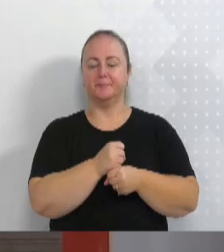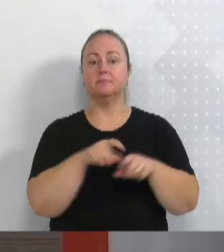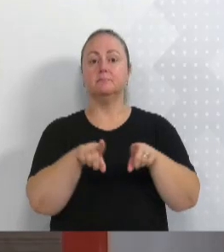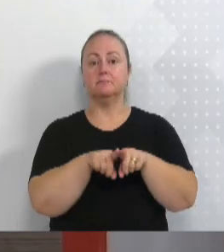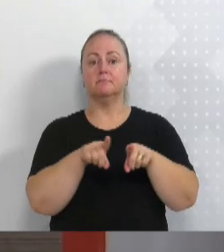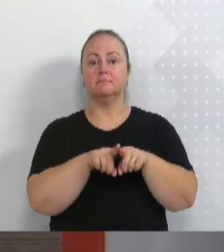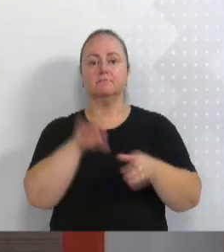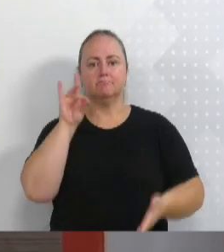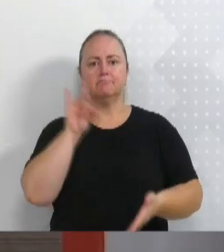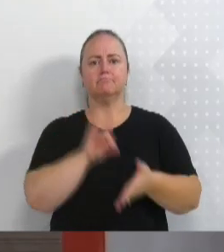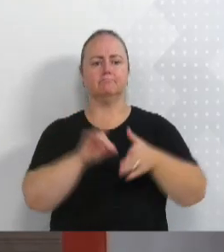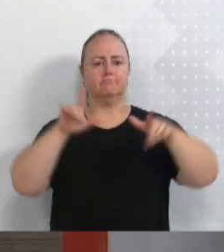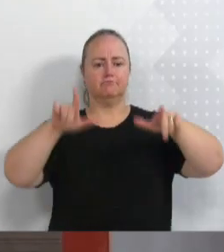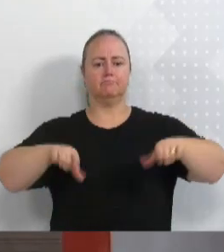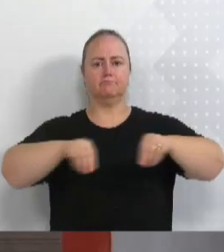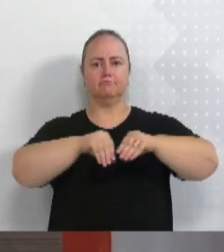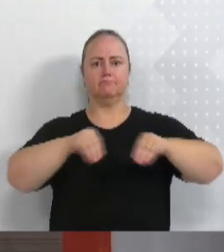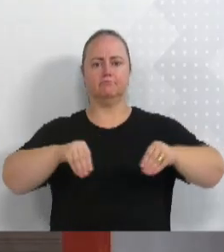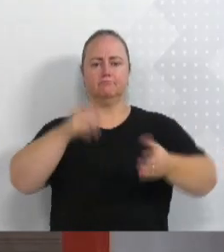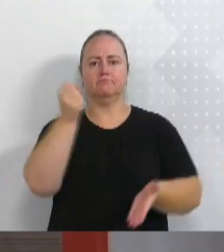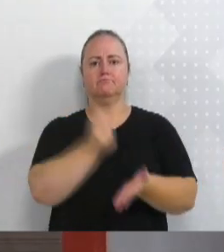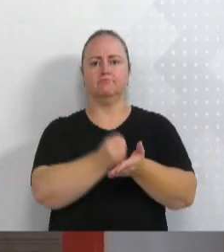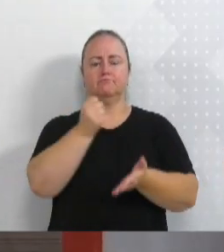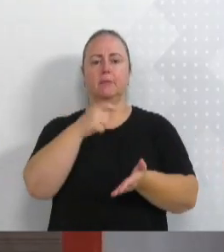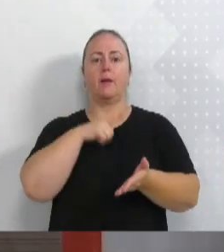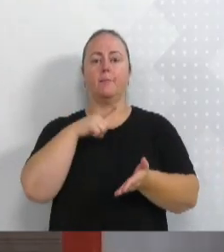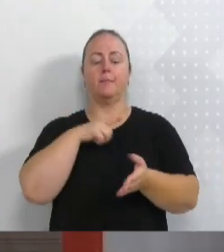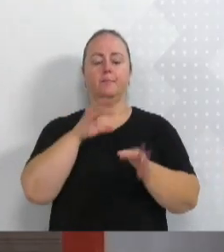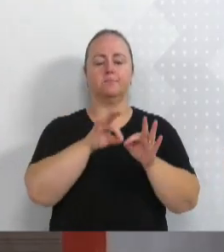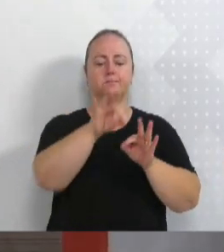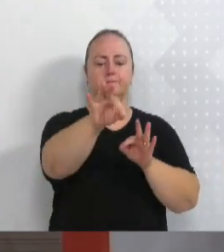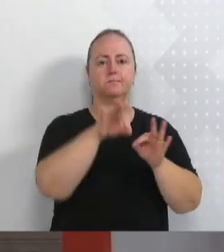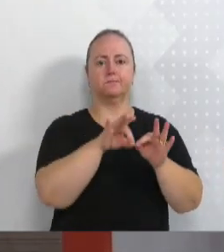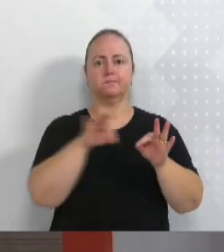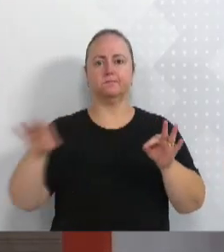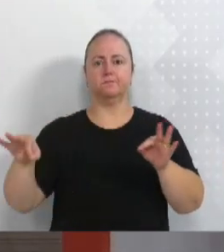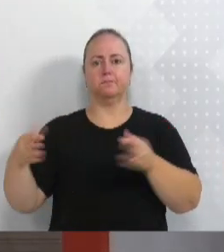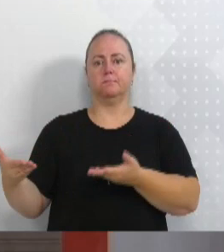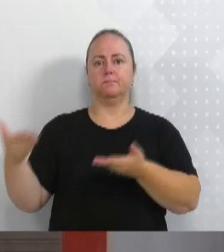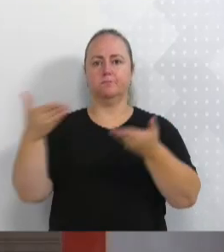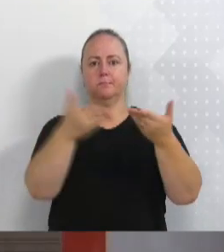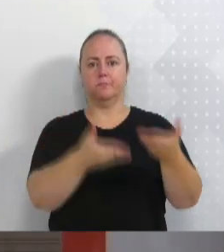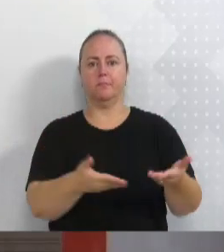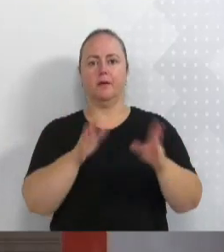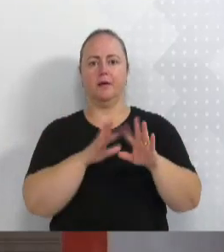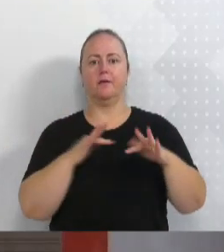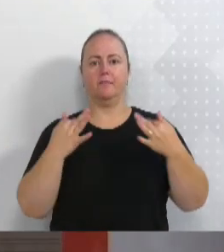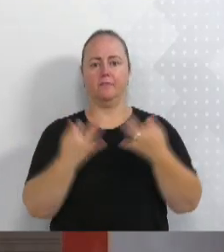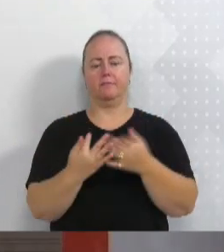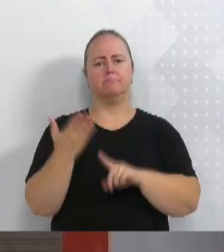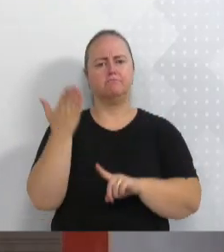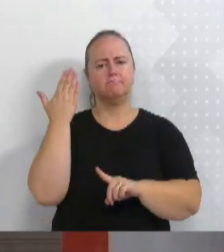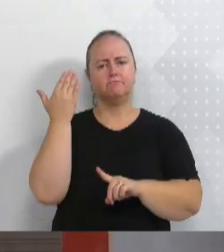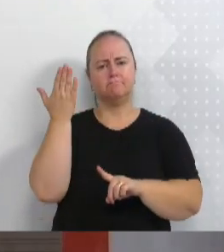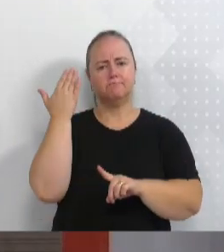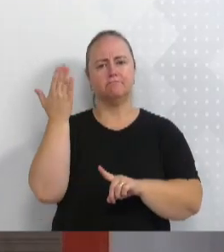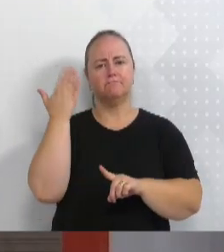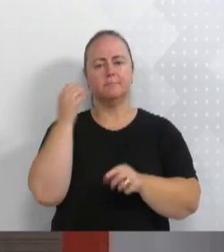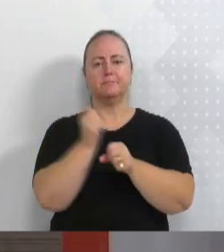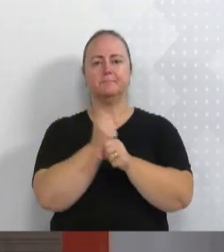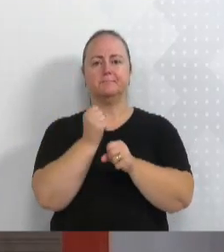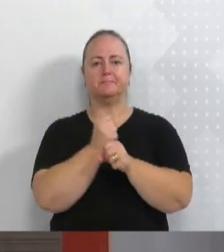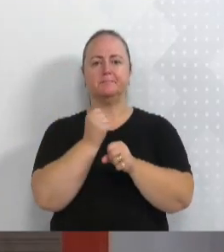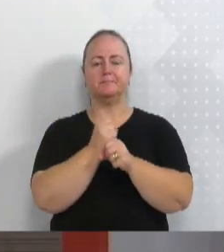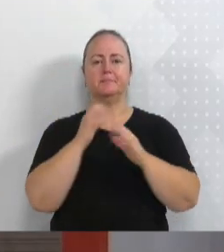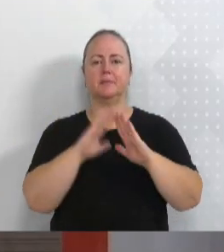a regularização do terreno de 2.700 metros quadrados, doados pela família Miller na ocasião da construção da